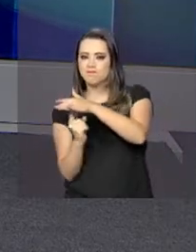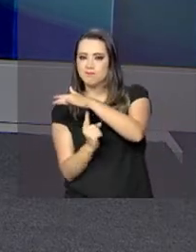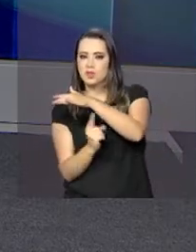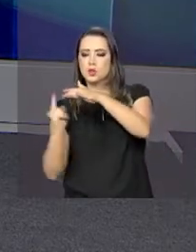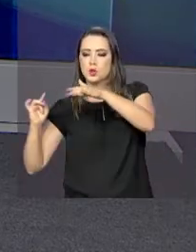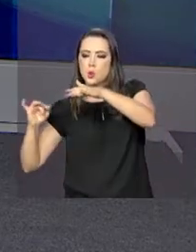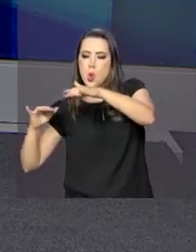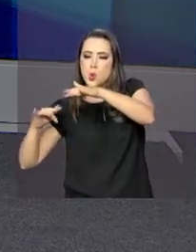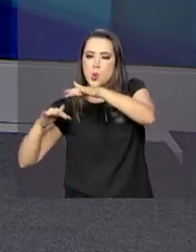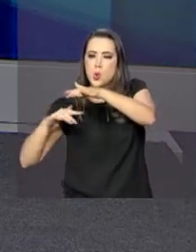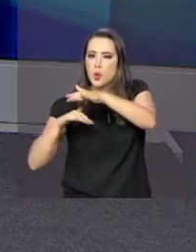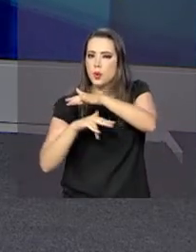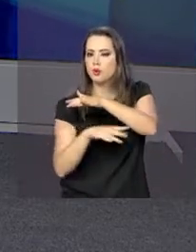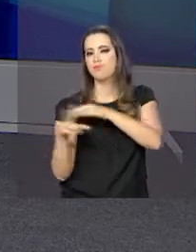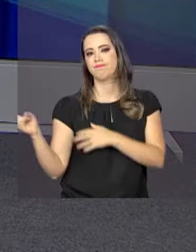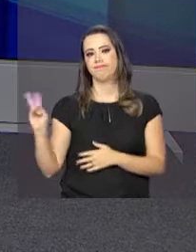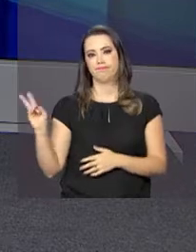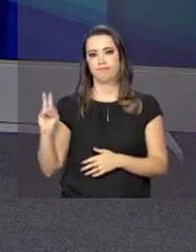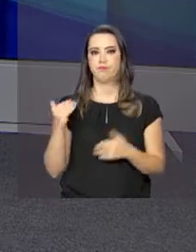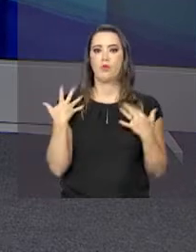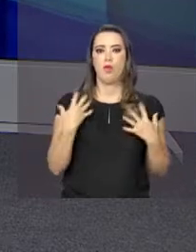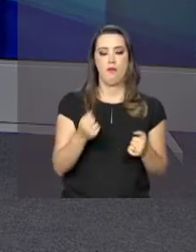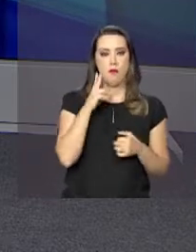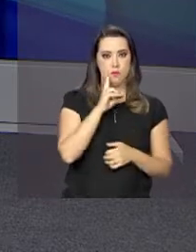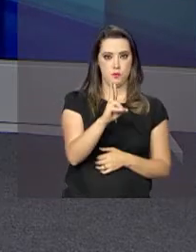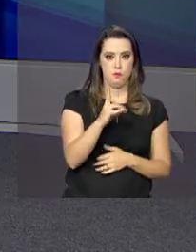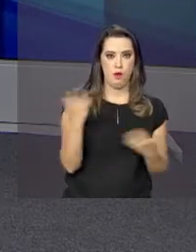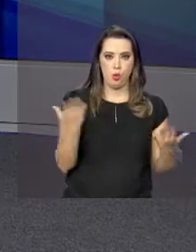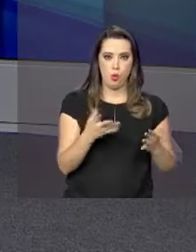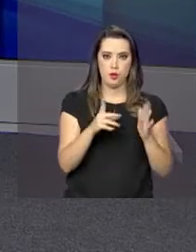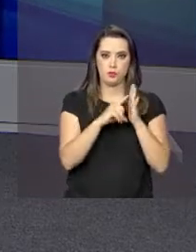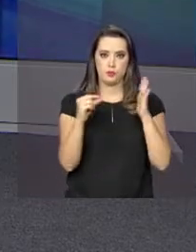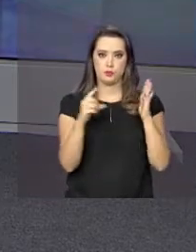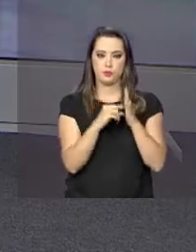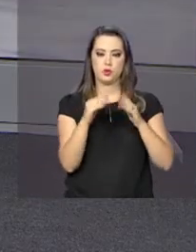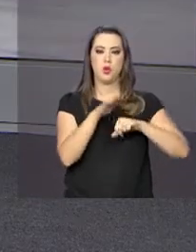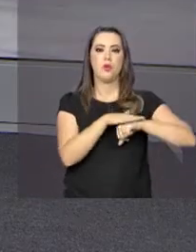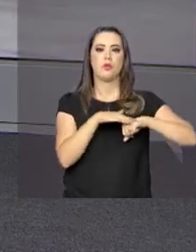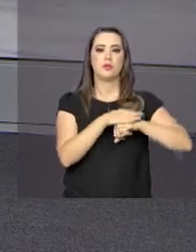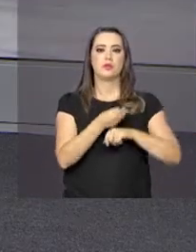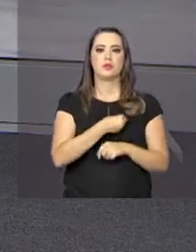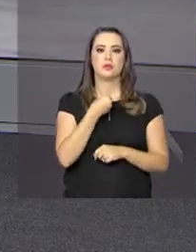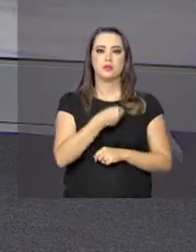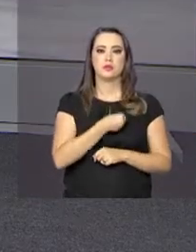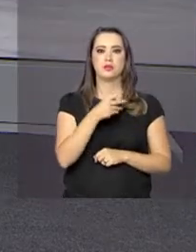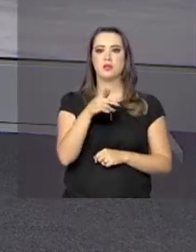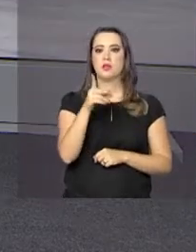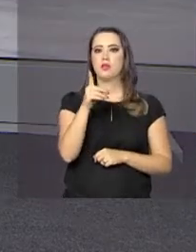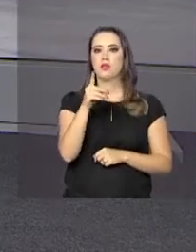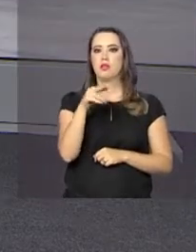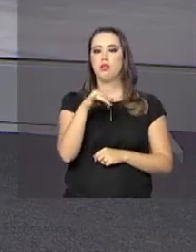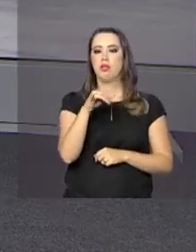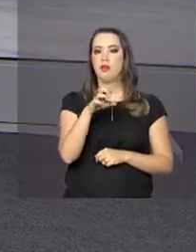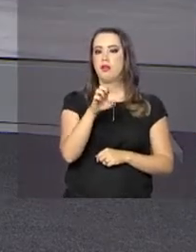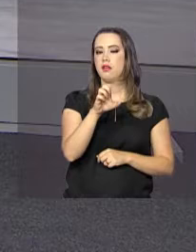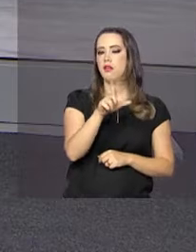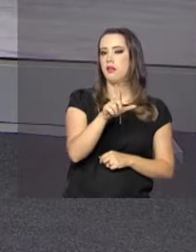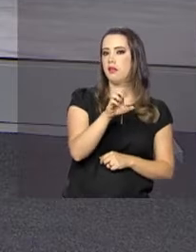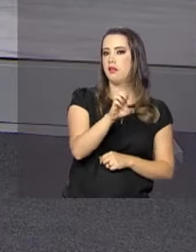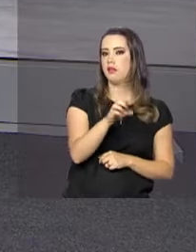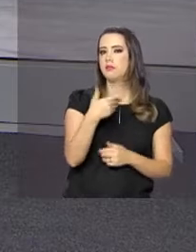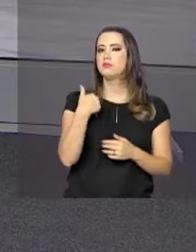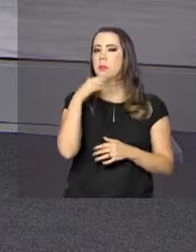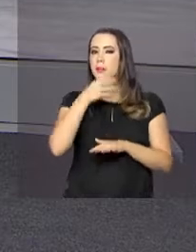que fogem da crise na Venezuela. Nós vamos então até o Palácio do Planalto conversar ao vivo com a repórter Daniele Popov, que traz